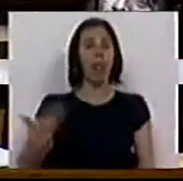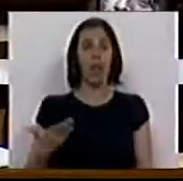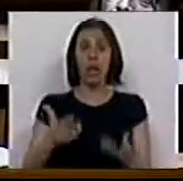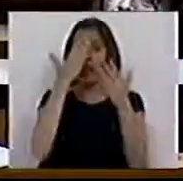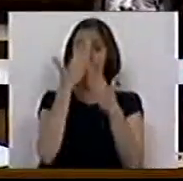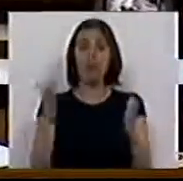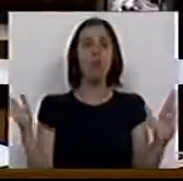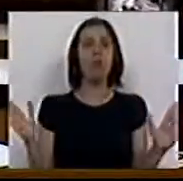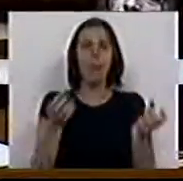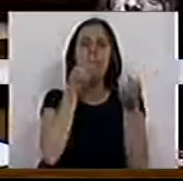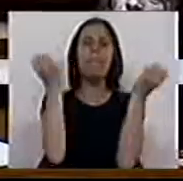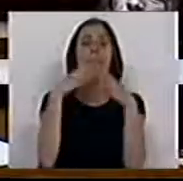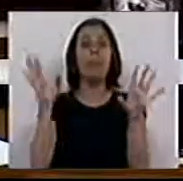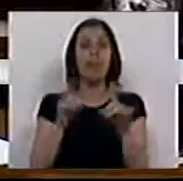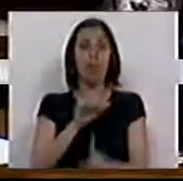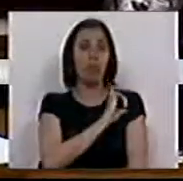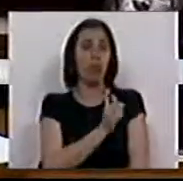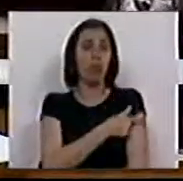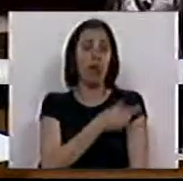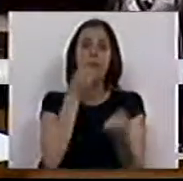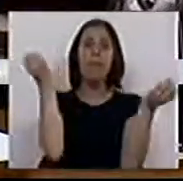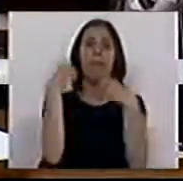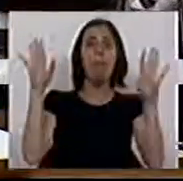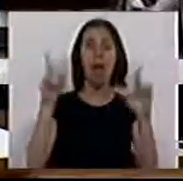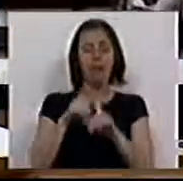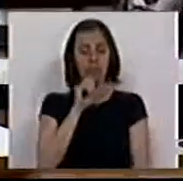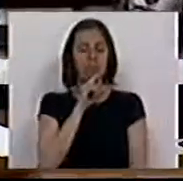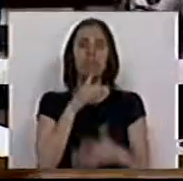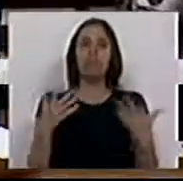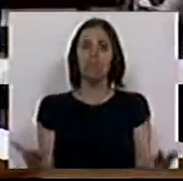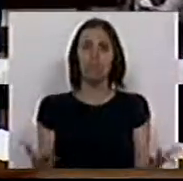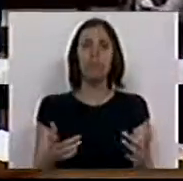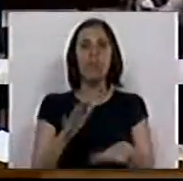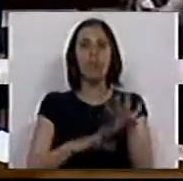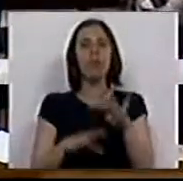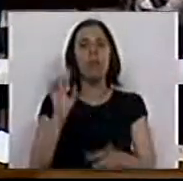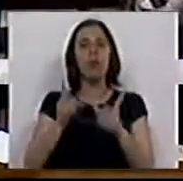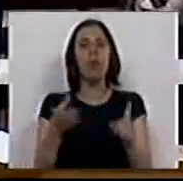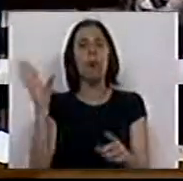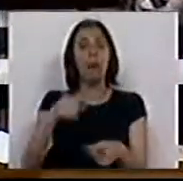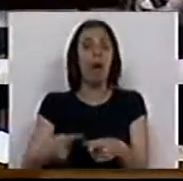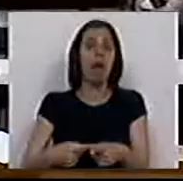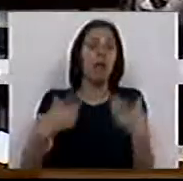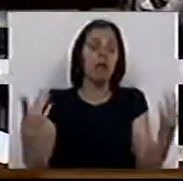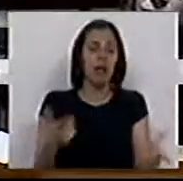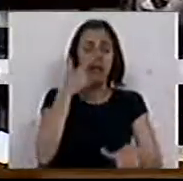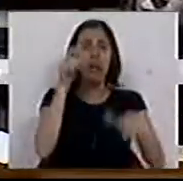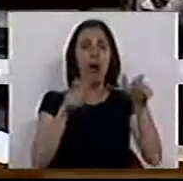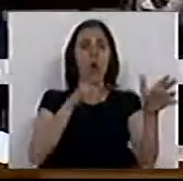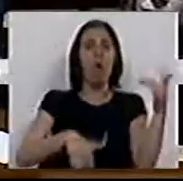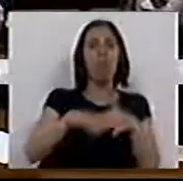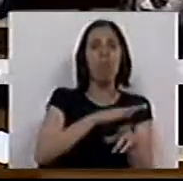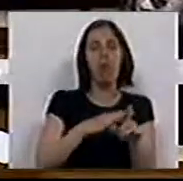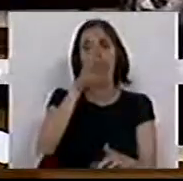em democracias que perderam o poder, que perderam a capacidade para fazer aquilo que mais interessa ao povo,